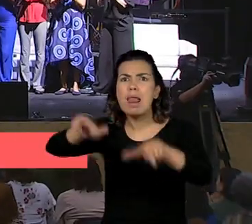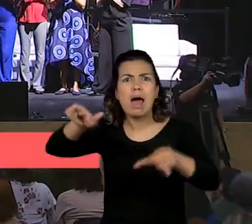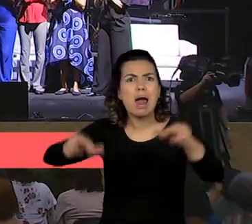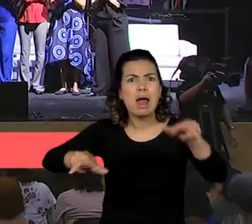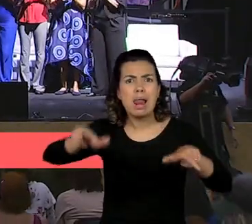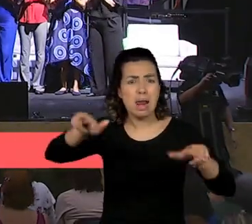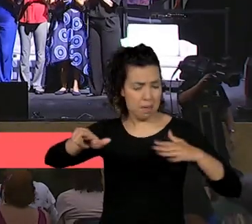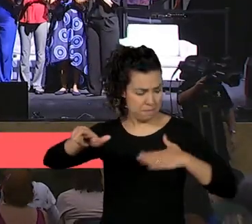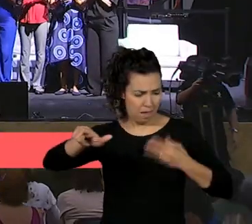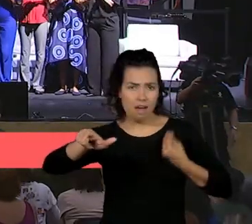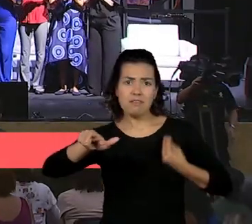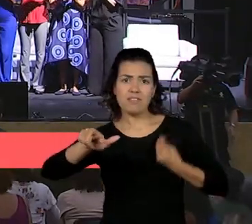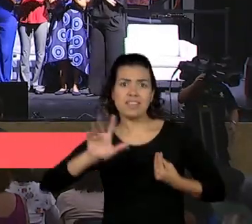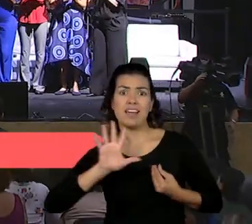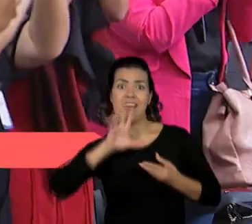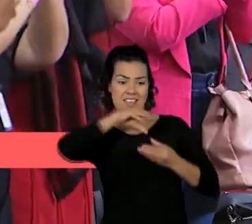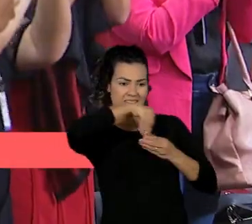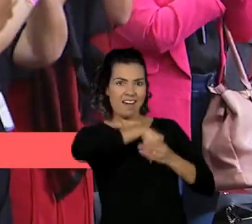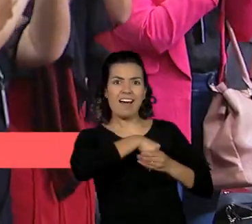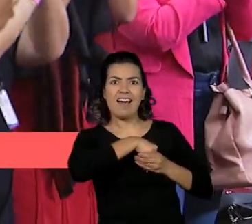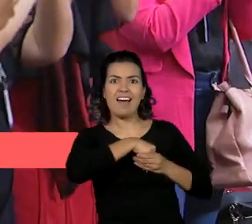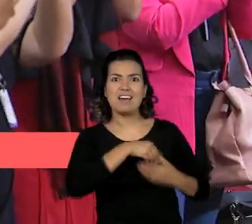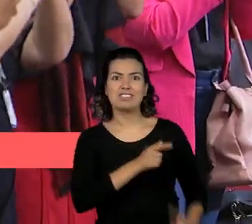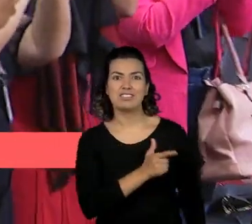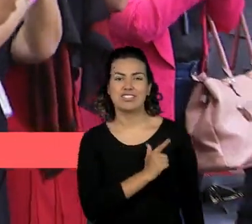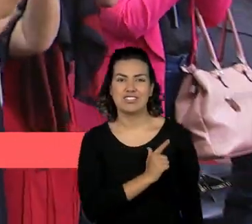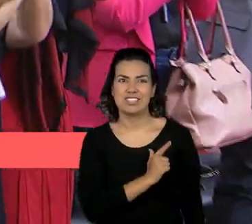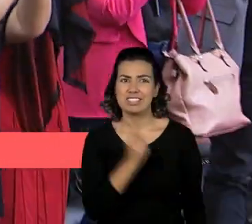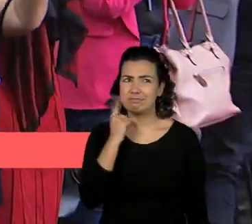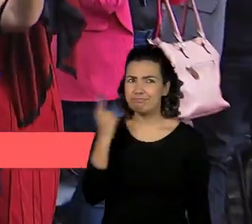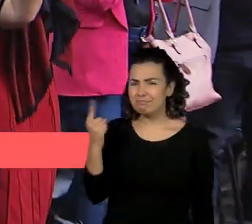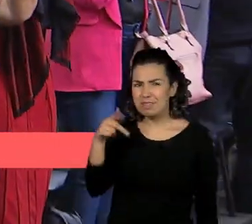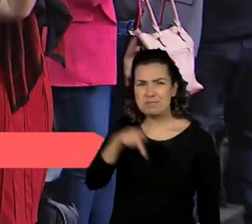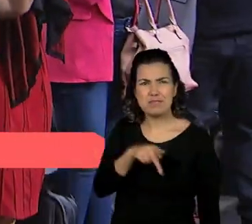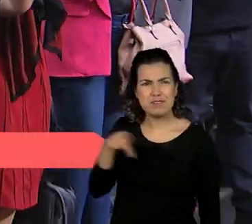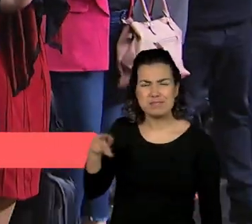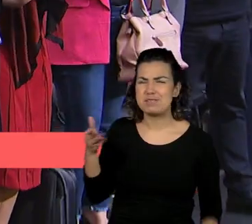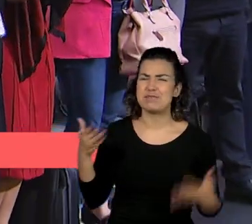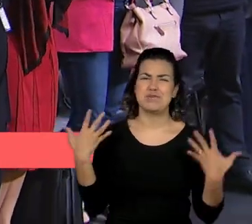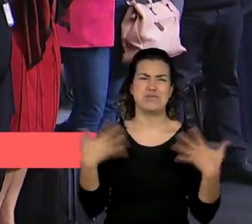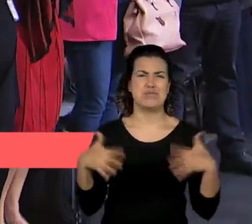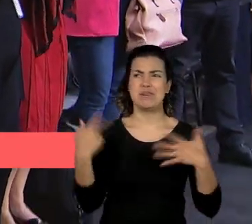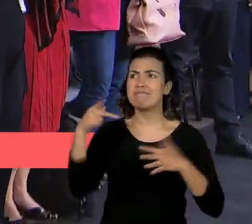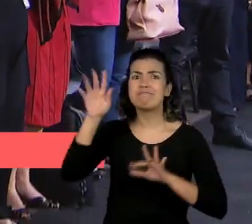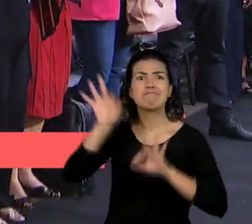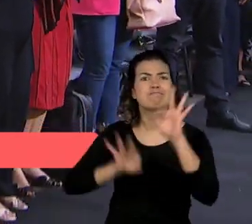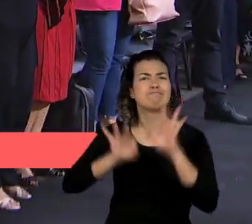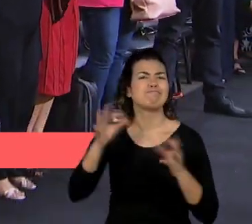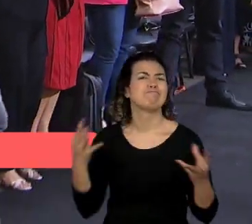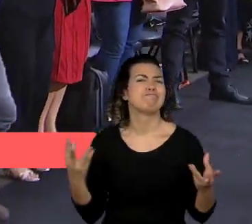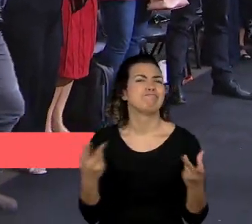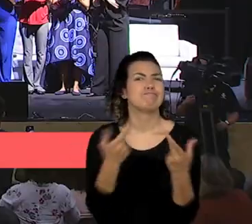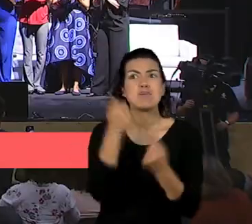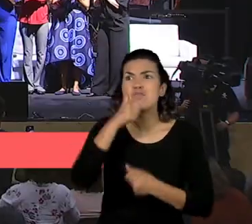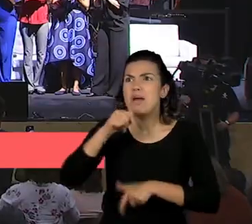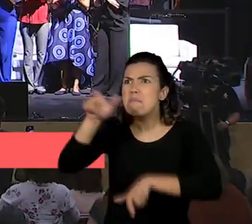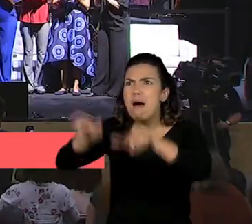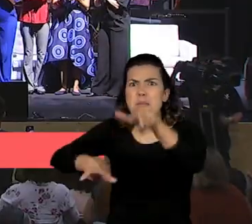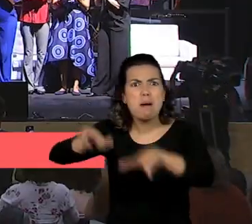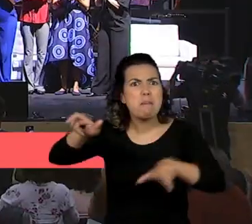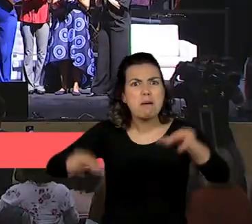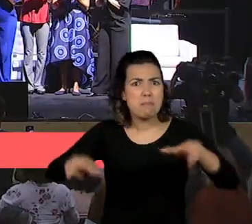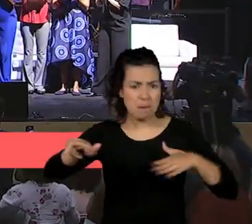noite, a premiação da professora Karina Silva de Arruda, projeto Mulheres da Minha Vida. Que